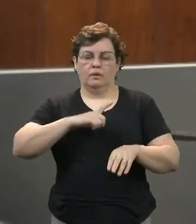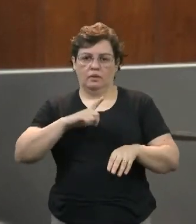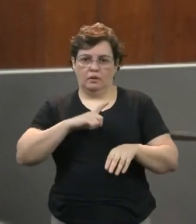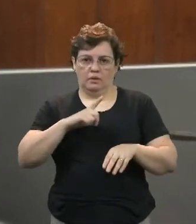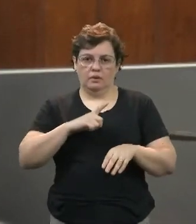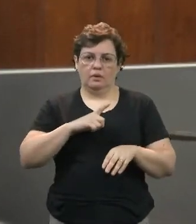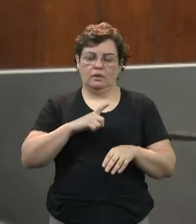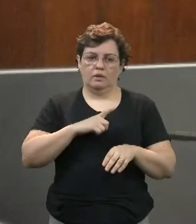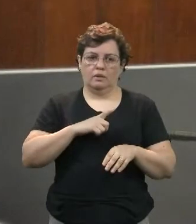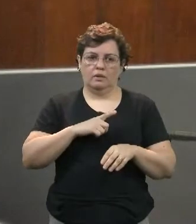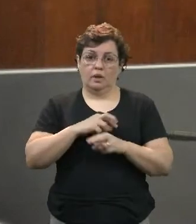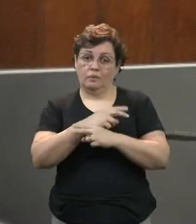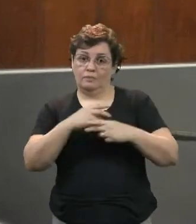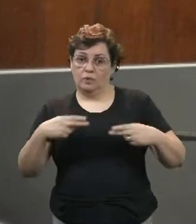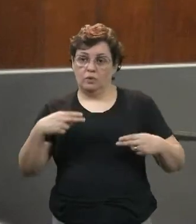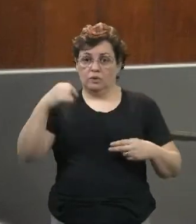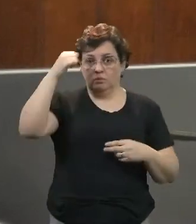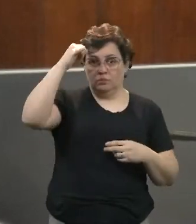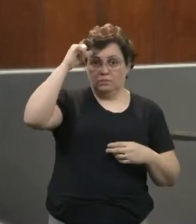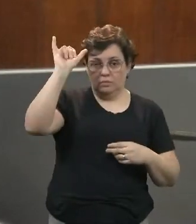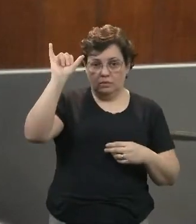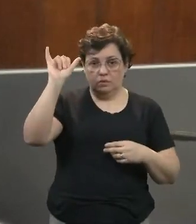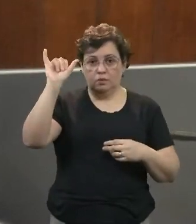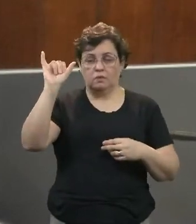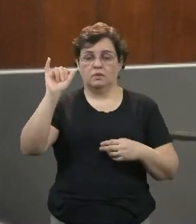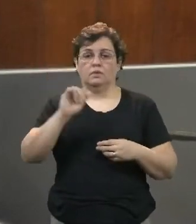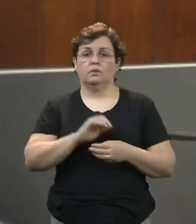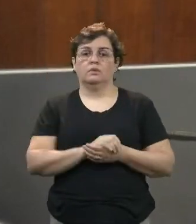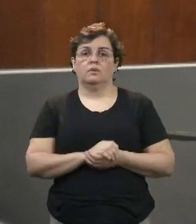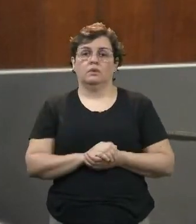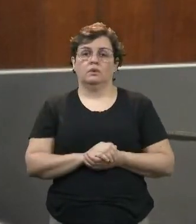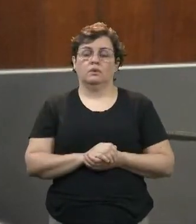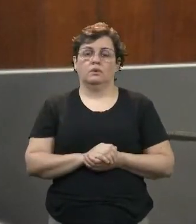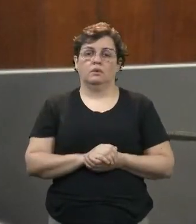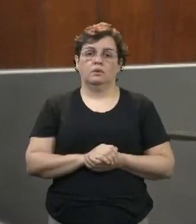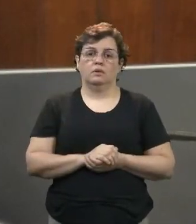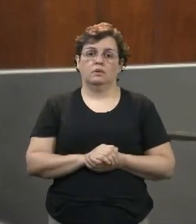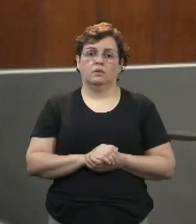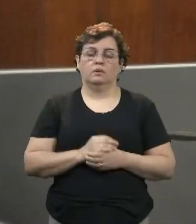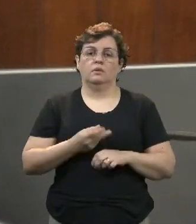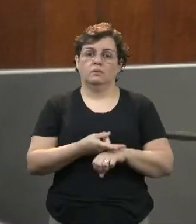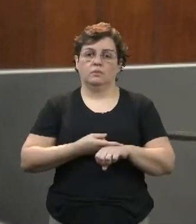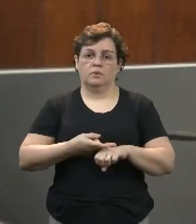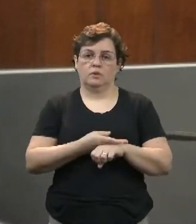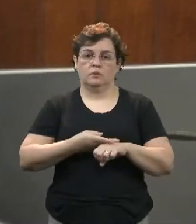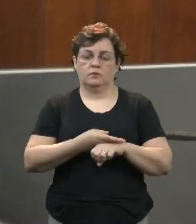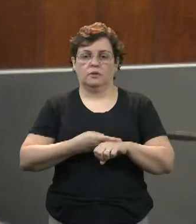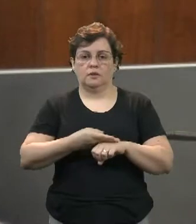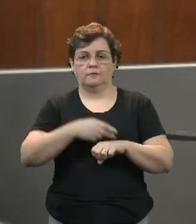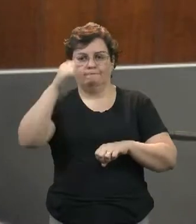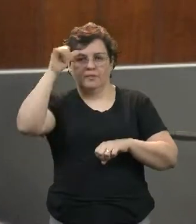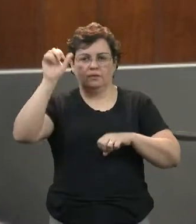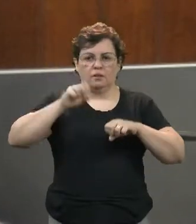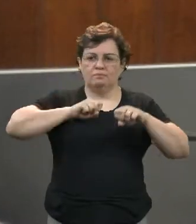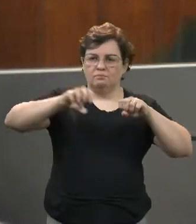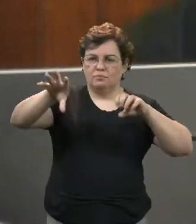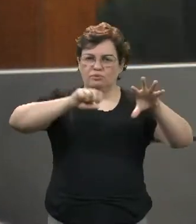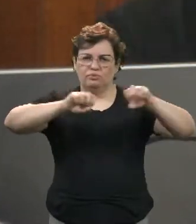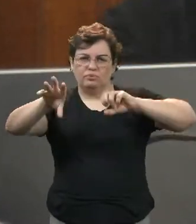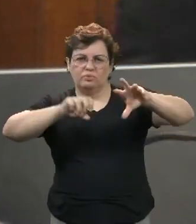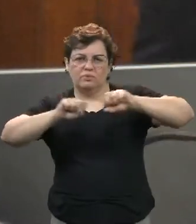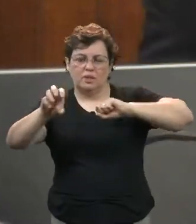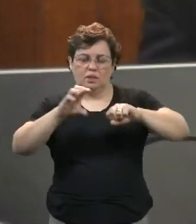prevenção, controle e contenção de risco à saúde pública, buscando evitar a disseminação da doença e a